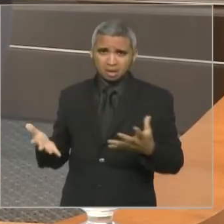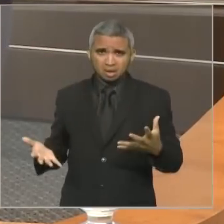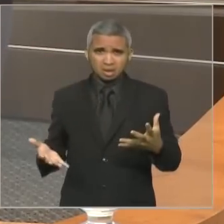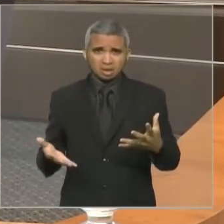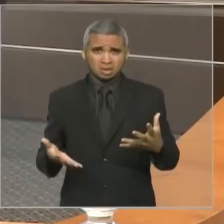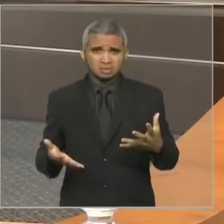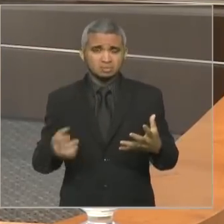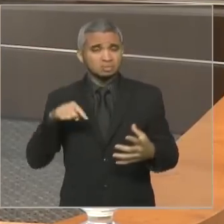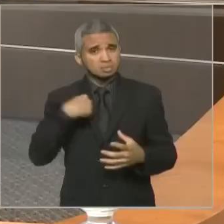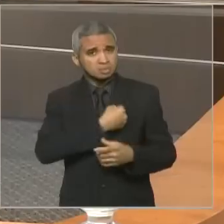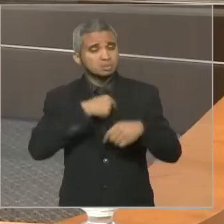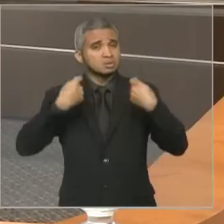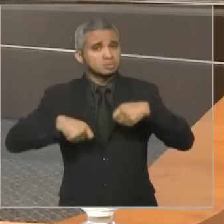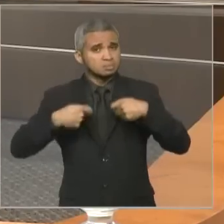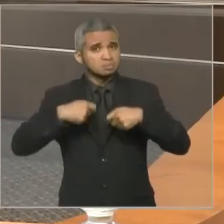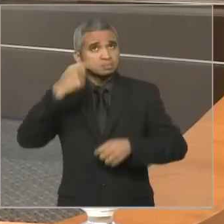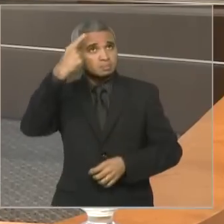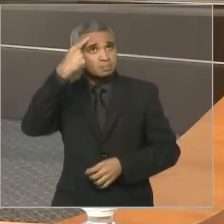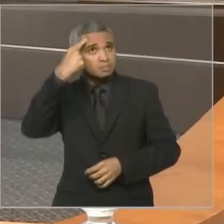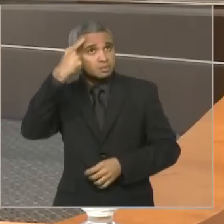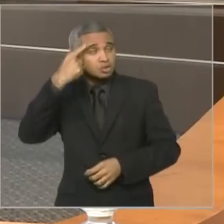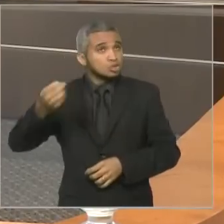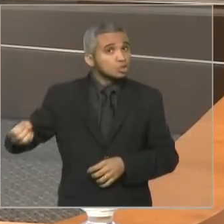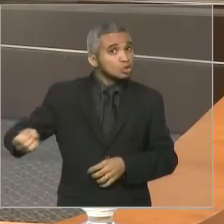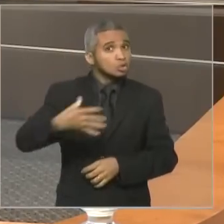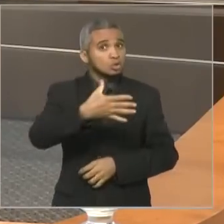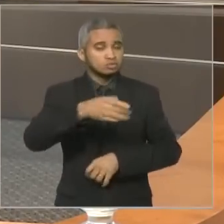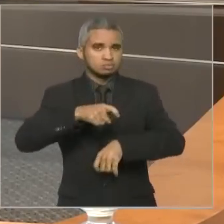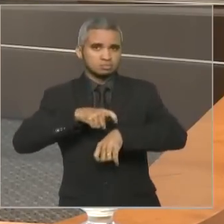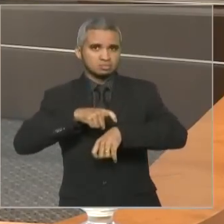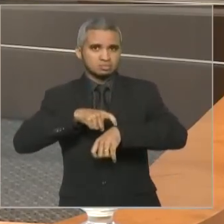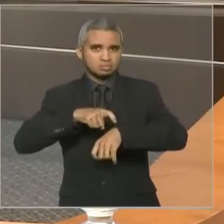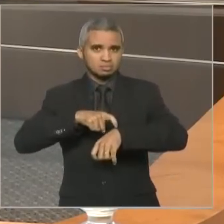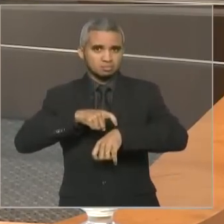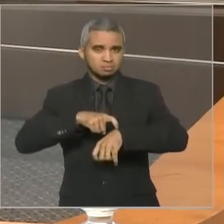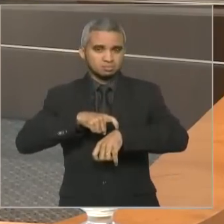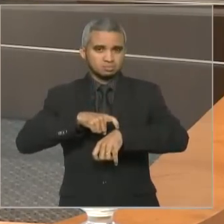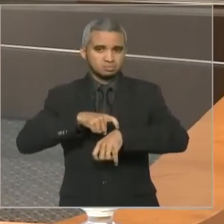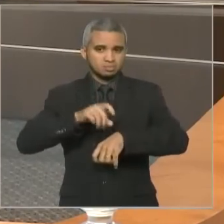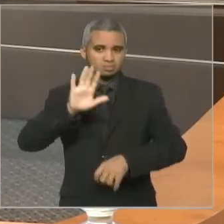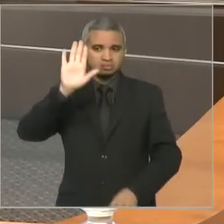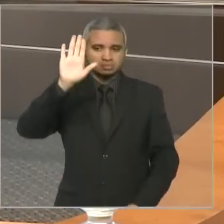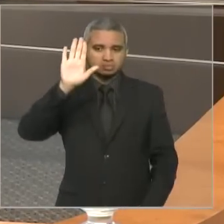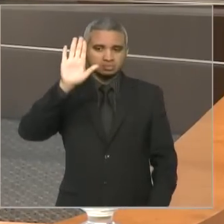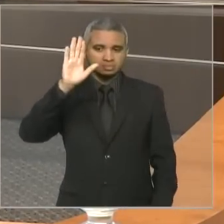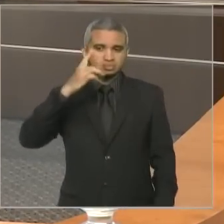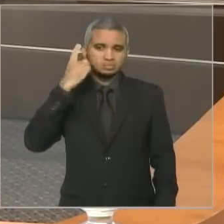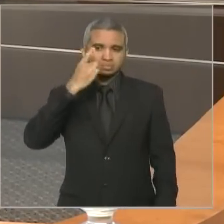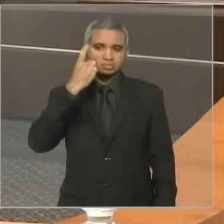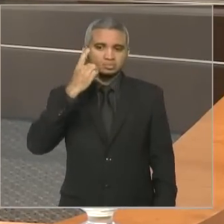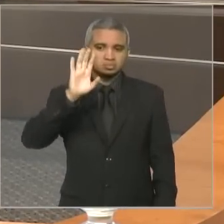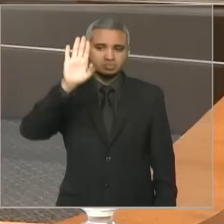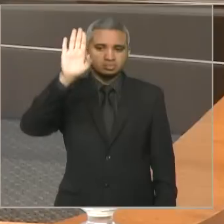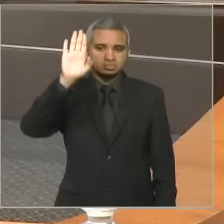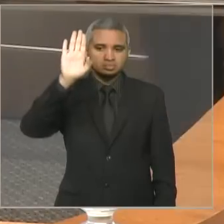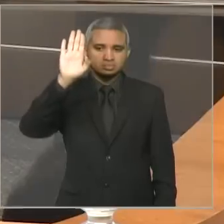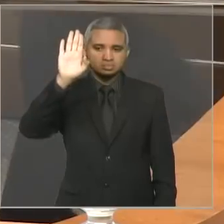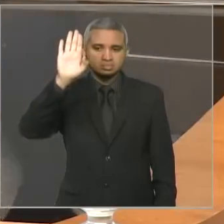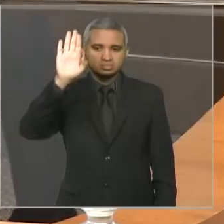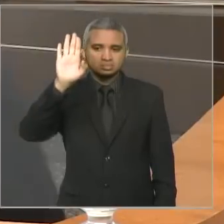momento. E é nessa esperança que eu tenho nessa casa. Deputado César, uma parte na sua fala também, deputado Arte Júnior. Por não.